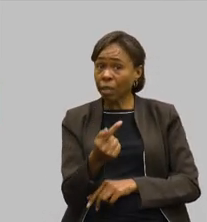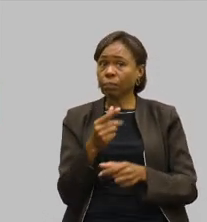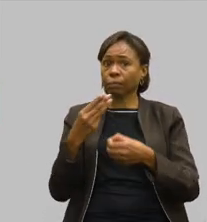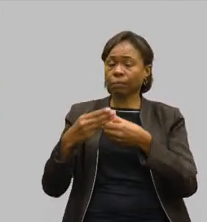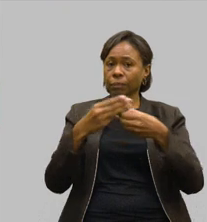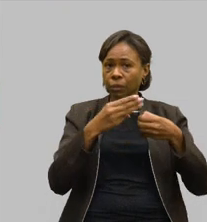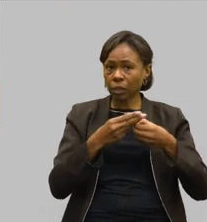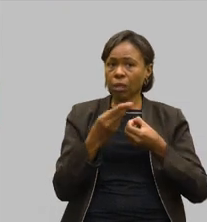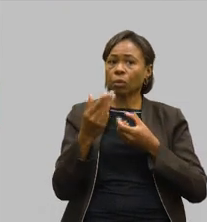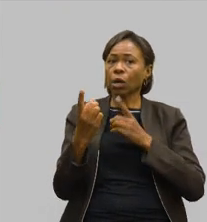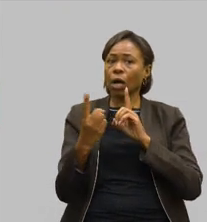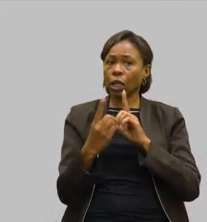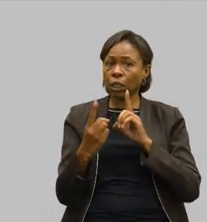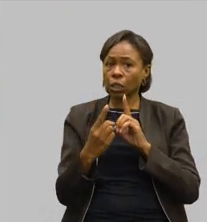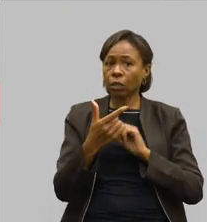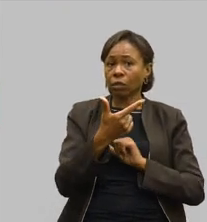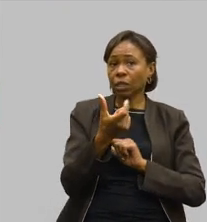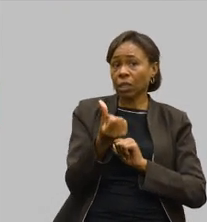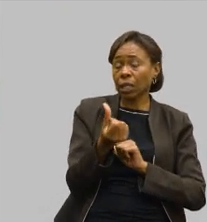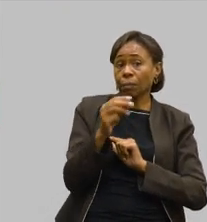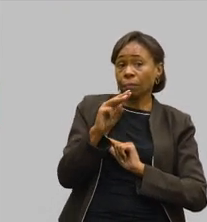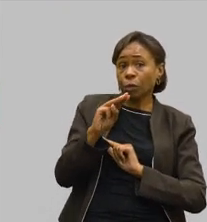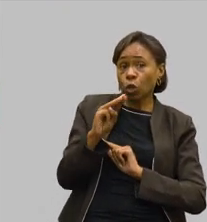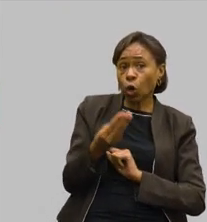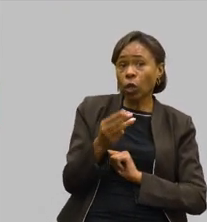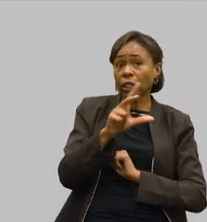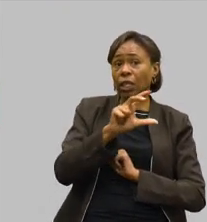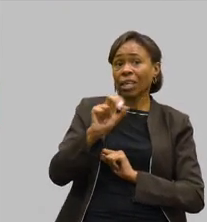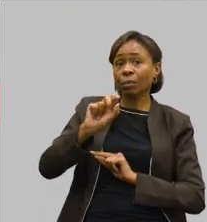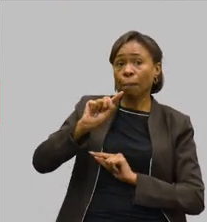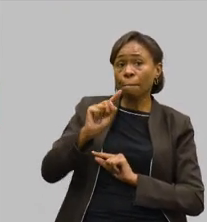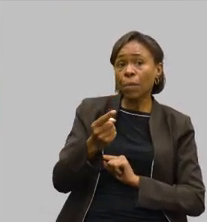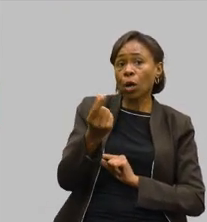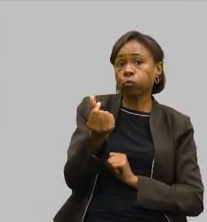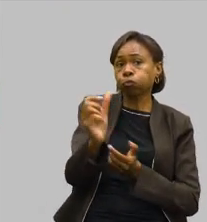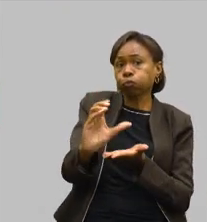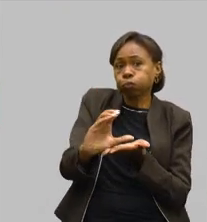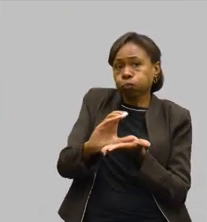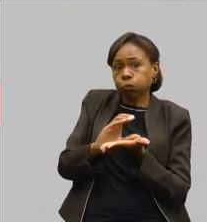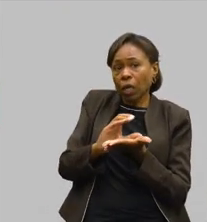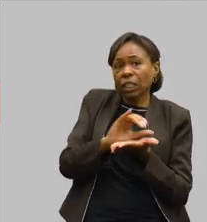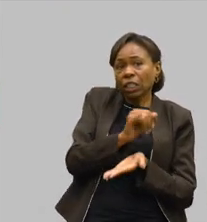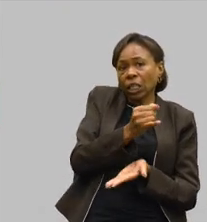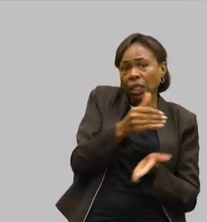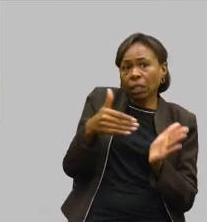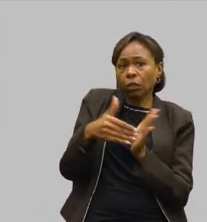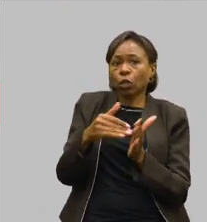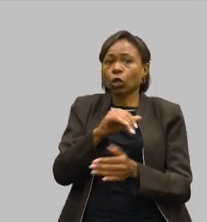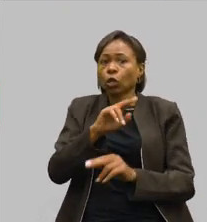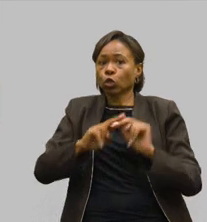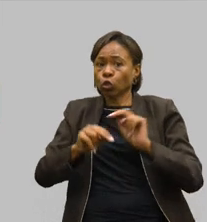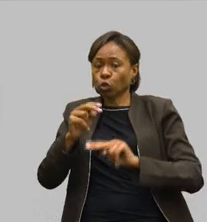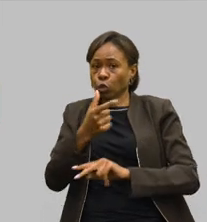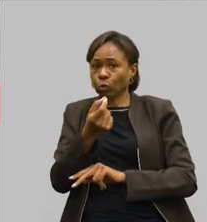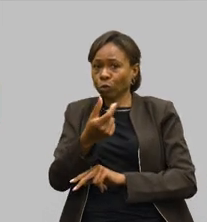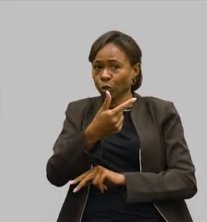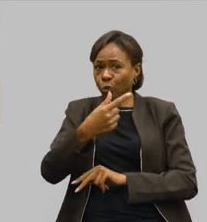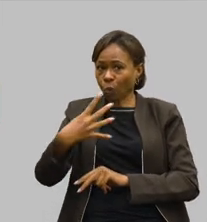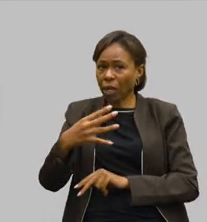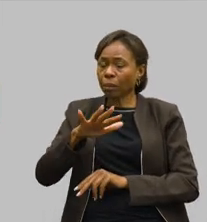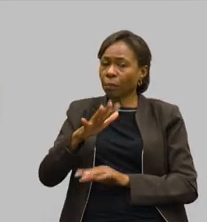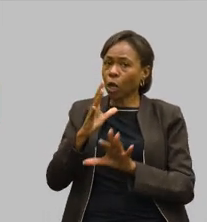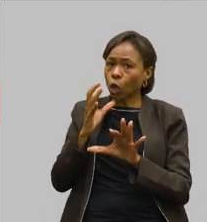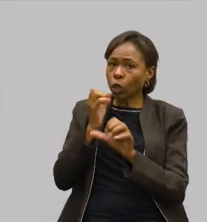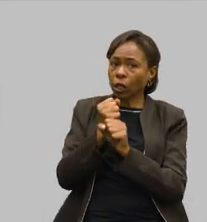atendidos, 26.500.000 captados de janeiro a junho de 2024, alcançando 100